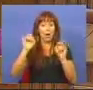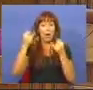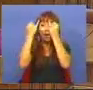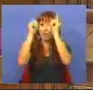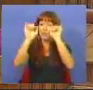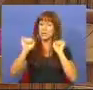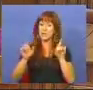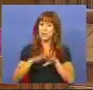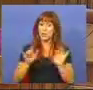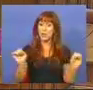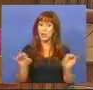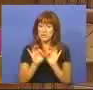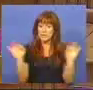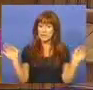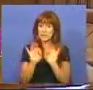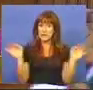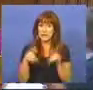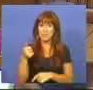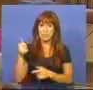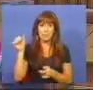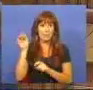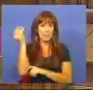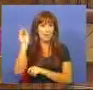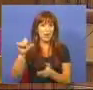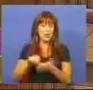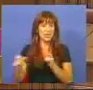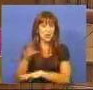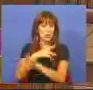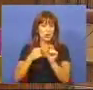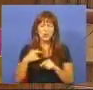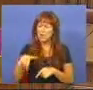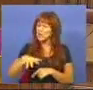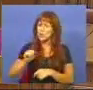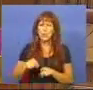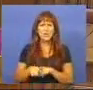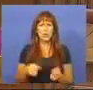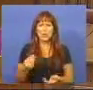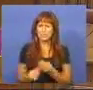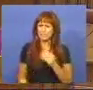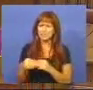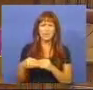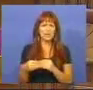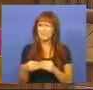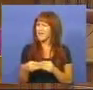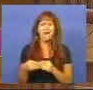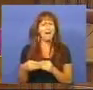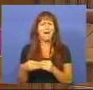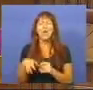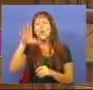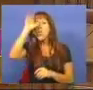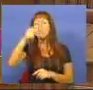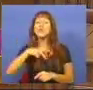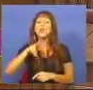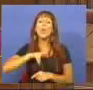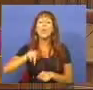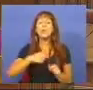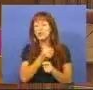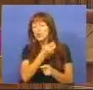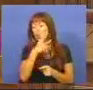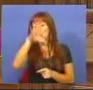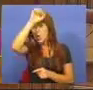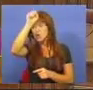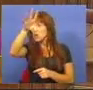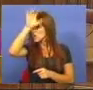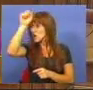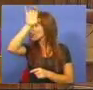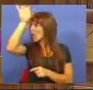independência à pureza imaculada do Banco Central Europeu. Não estamos numa situação extraordinária e excepcional. O Governo português, um conjunto de Estados,